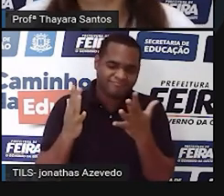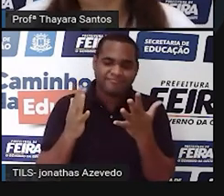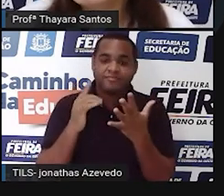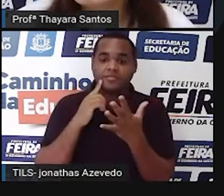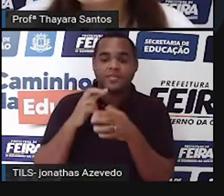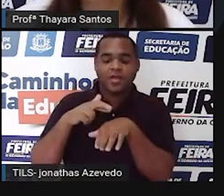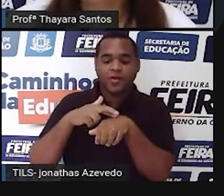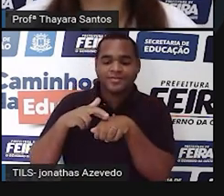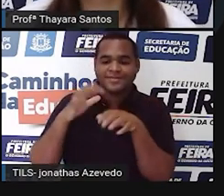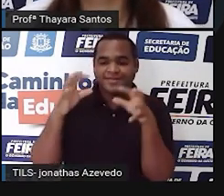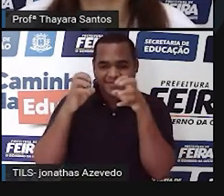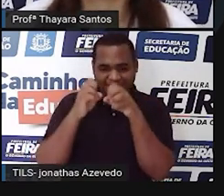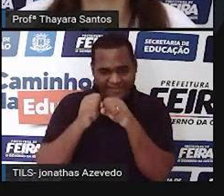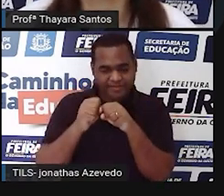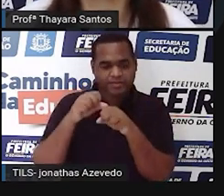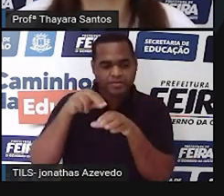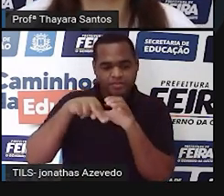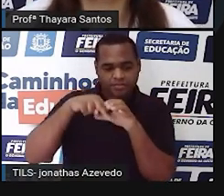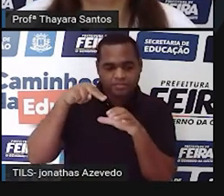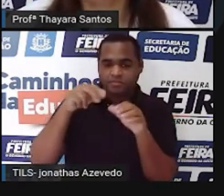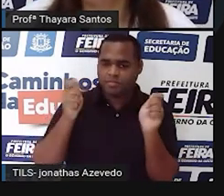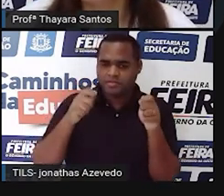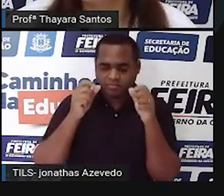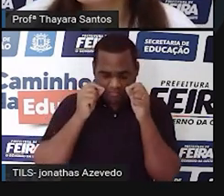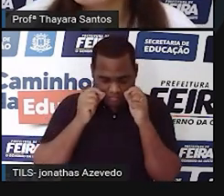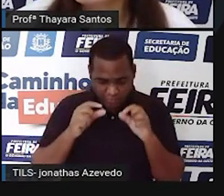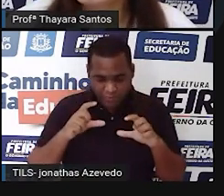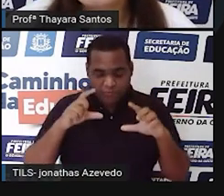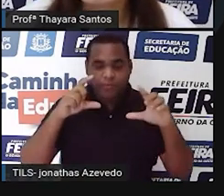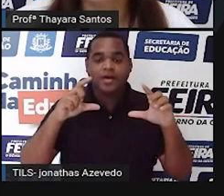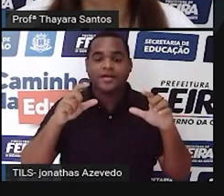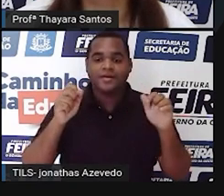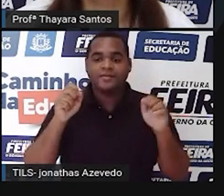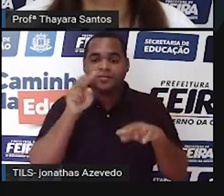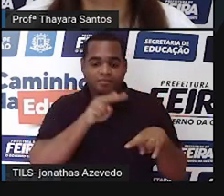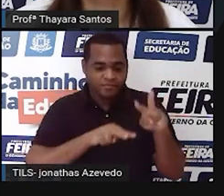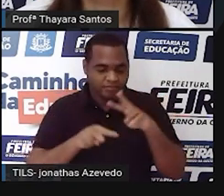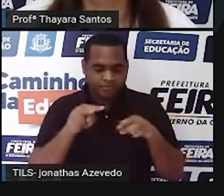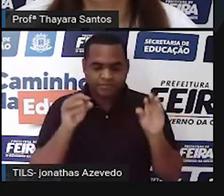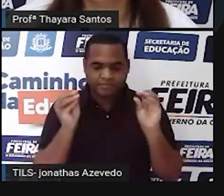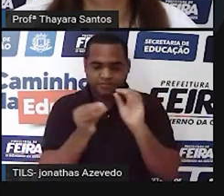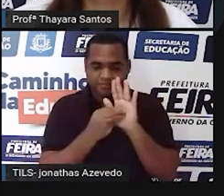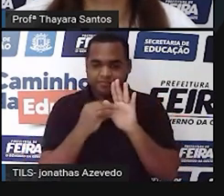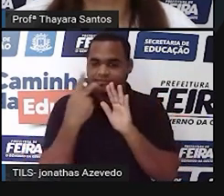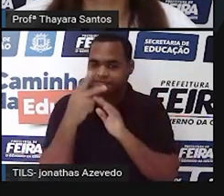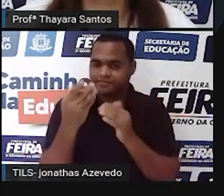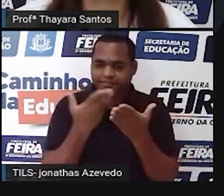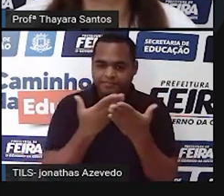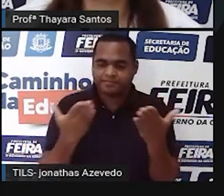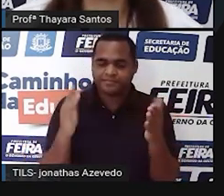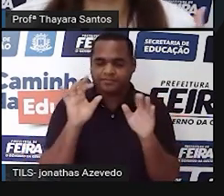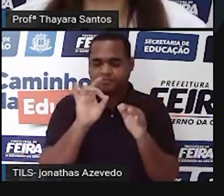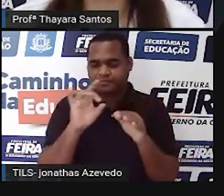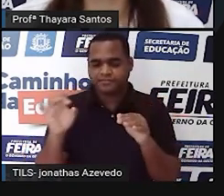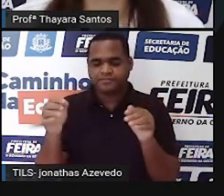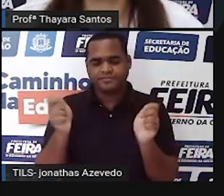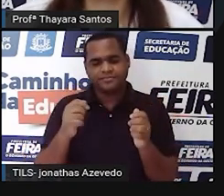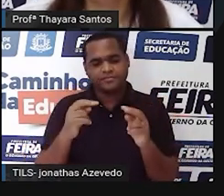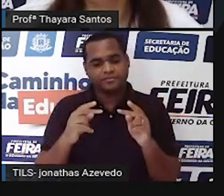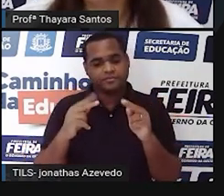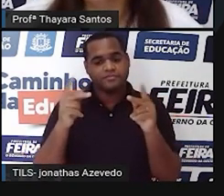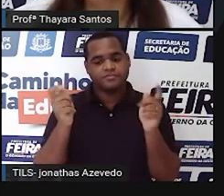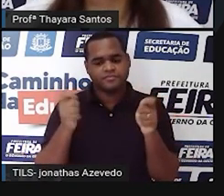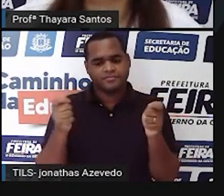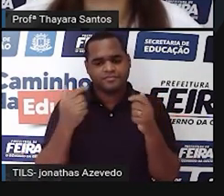é o núcleo. A gente pode aumentar também aqui nesse microscópio visual que eu coloquei para vocês. A gente pode aumentar para enxergar mais